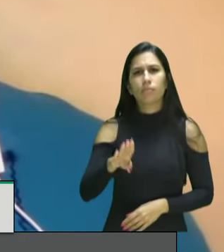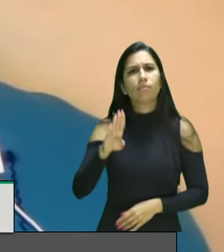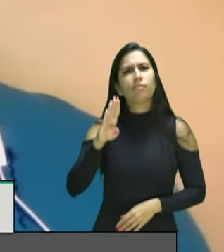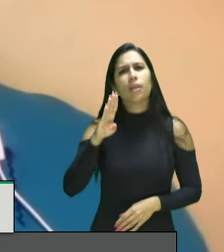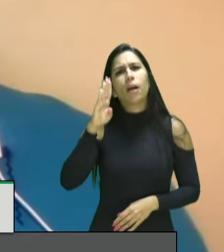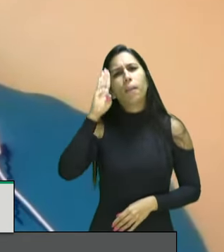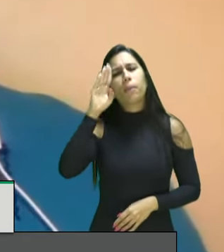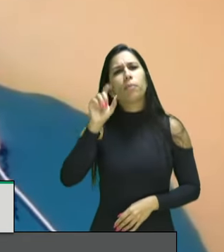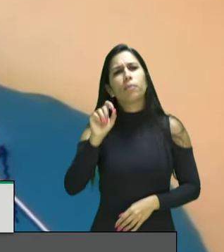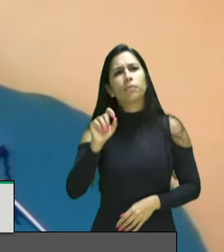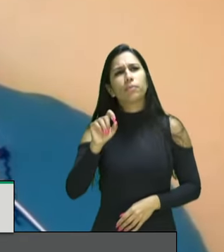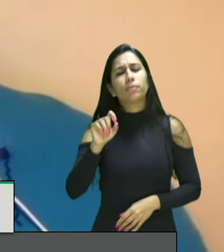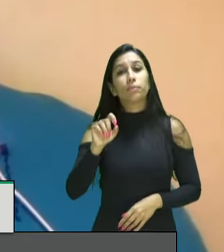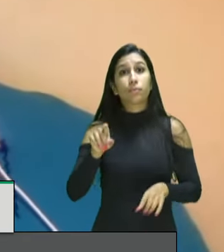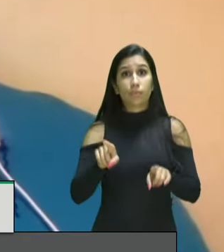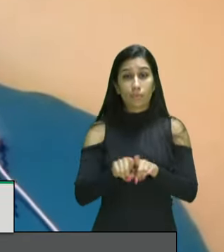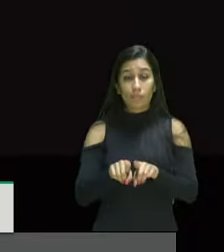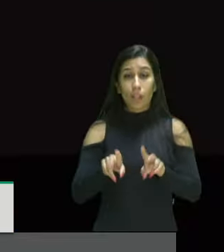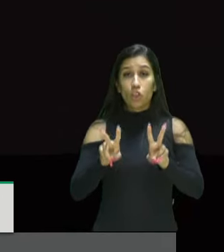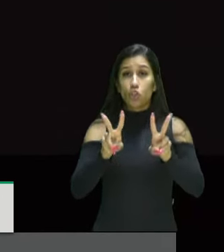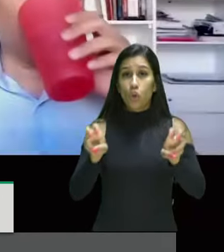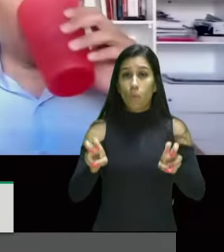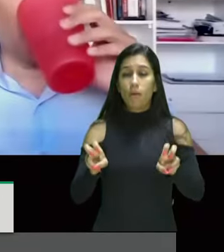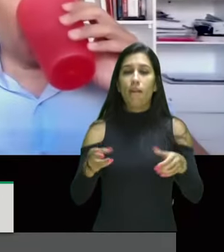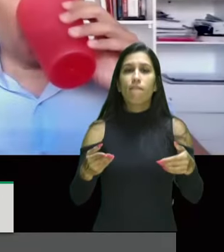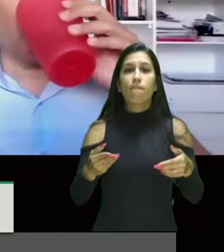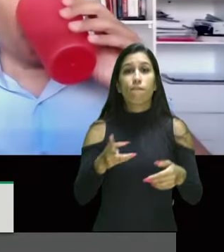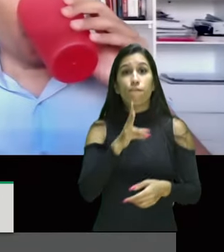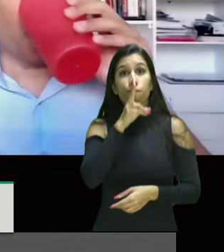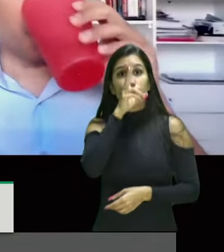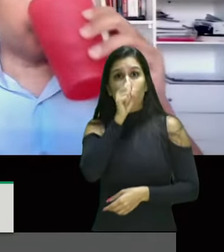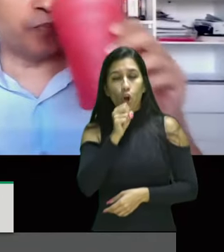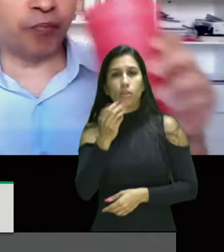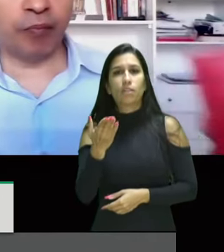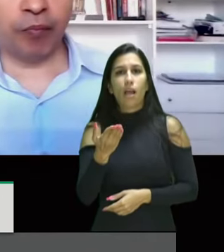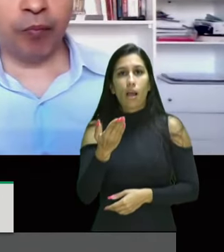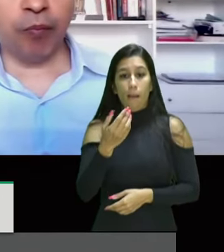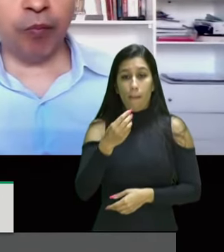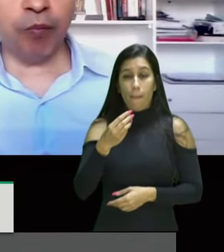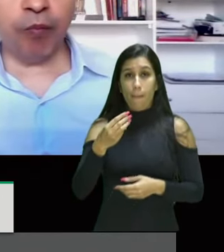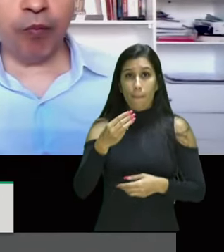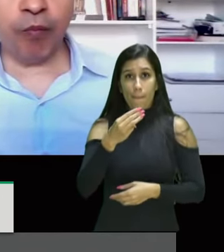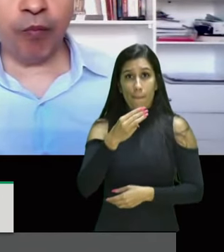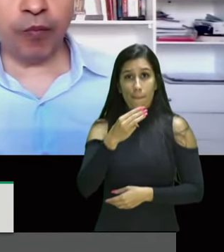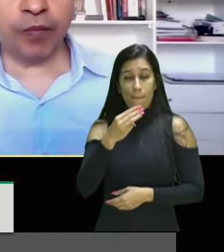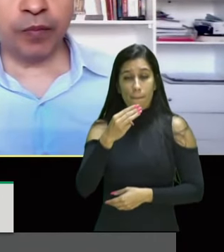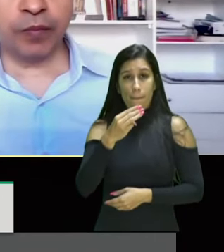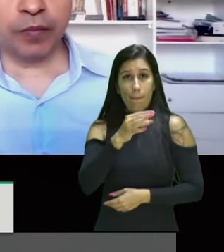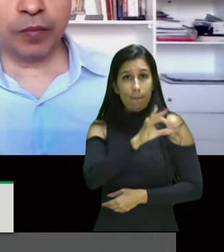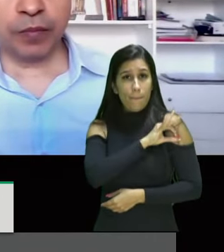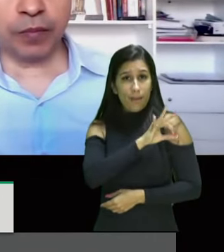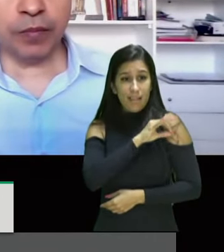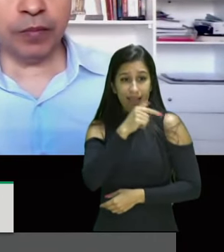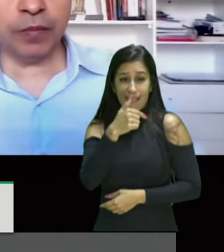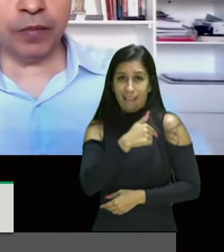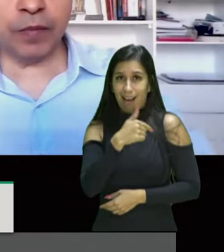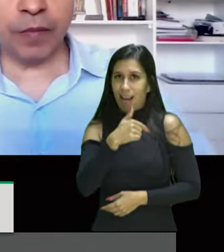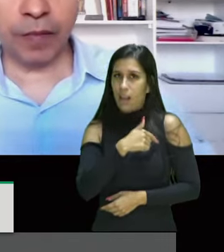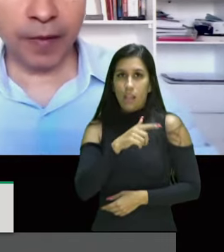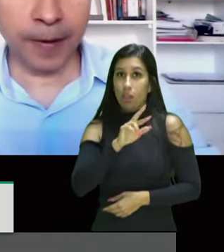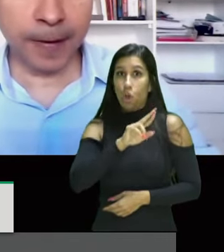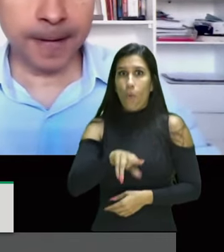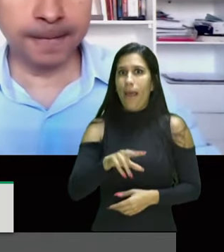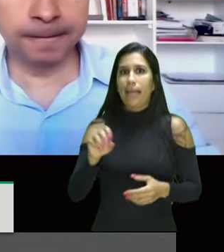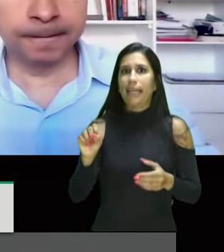desmilitarizar as forças policiais pois a concepção militar não é adequada para a garantia de direito da segurança pública